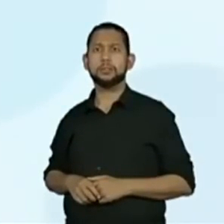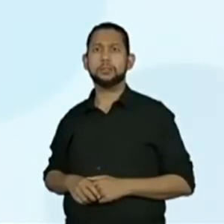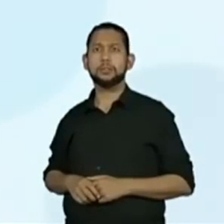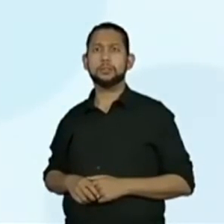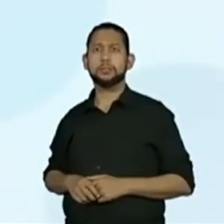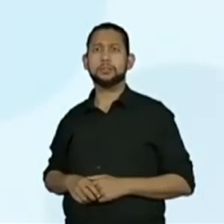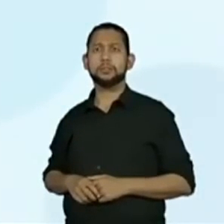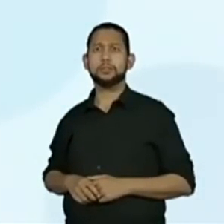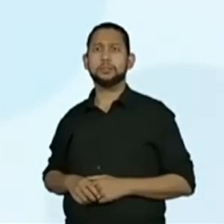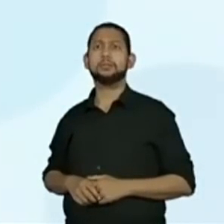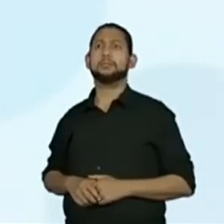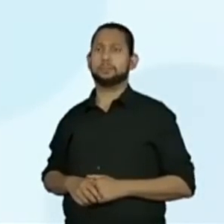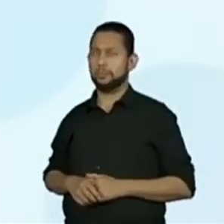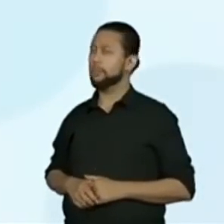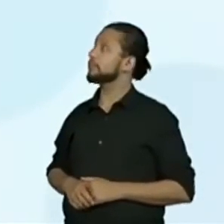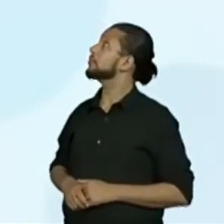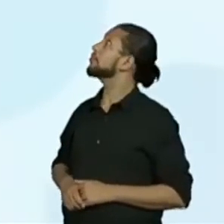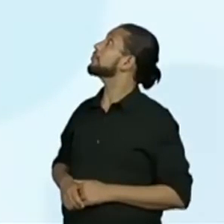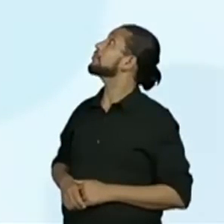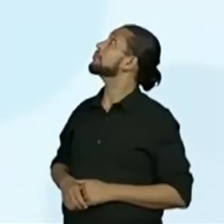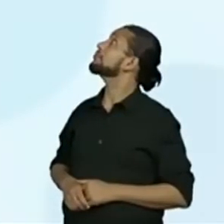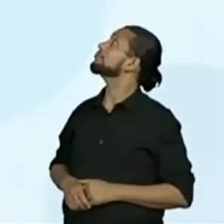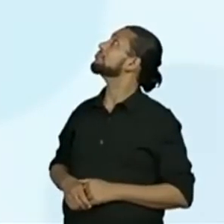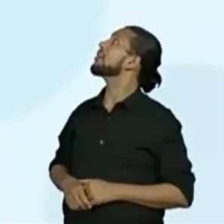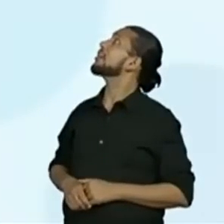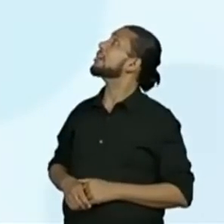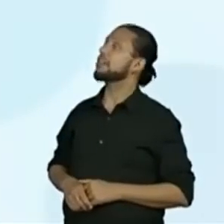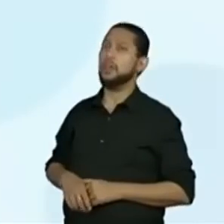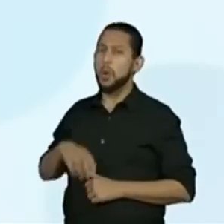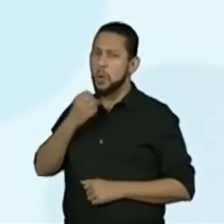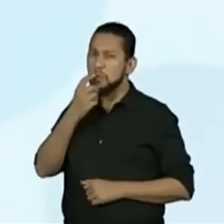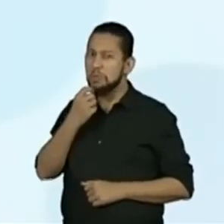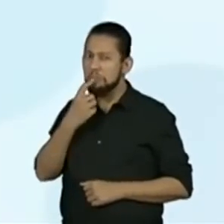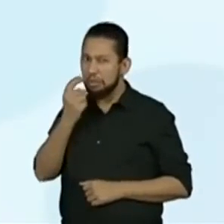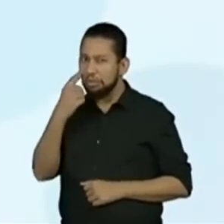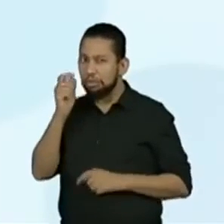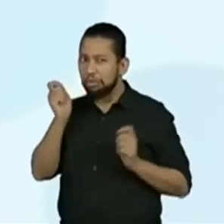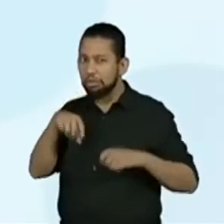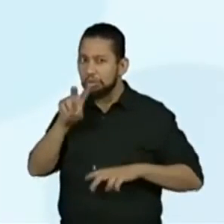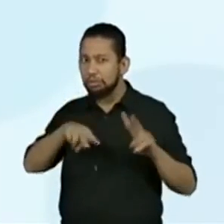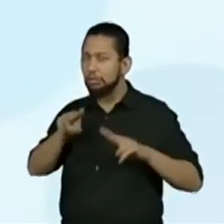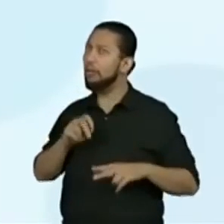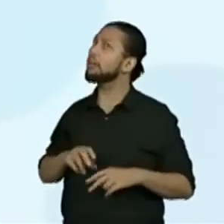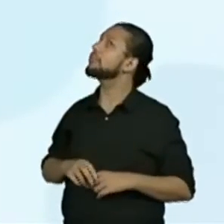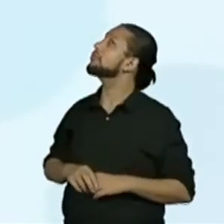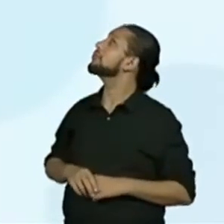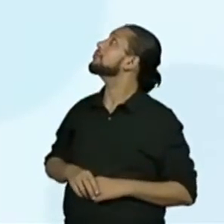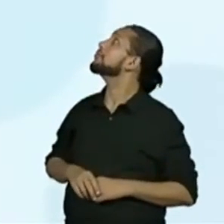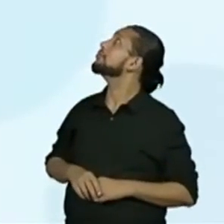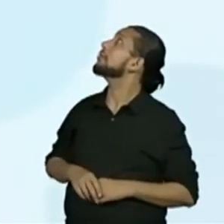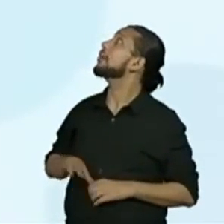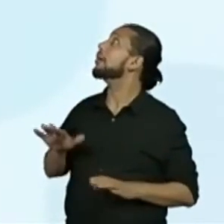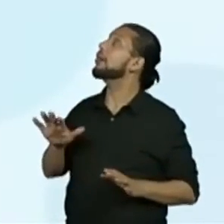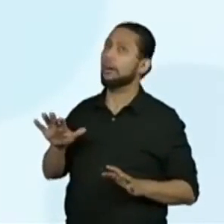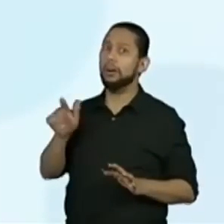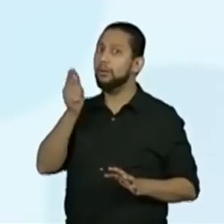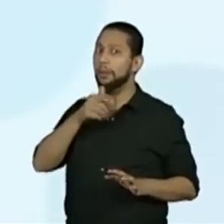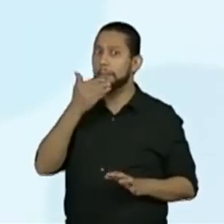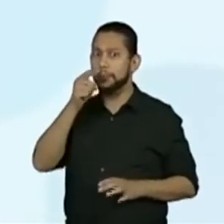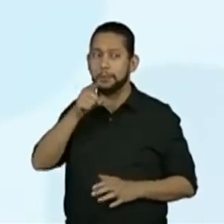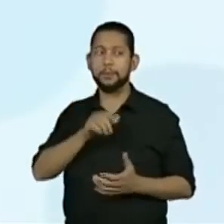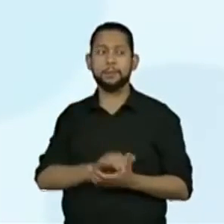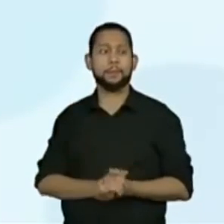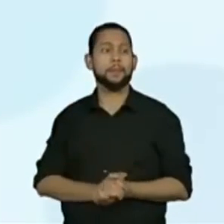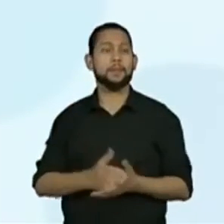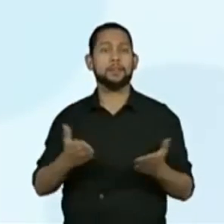Amostral. Ficou melhor essa cor de caneta, galera? Acho que sim, né? Então, vamos lá. Agora,